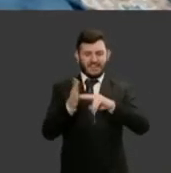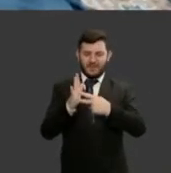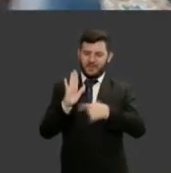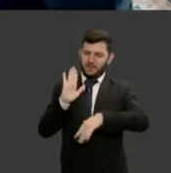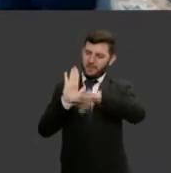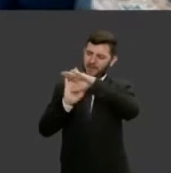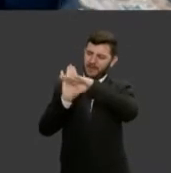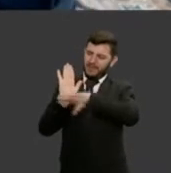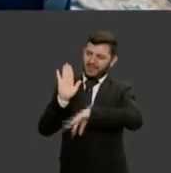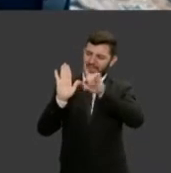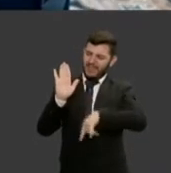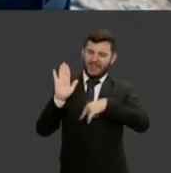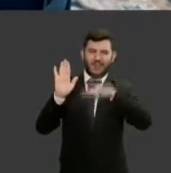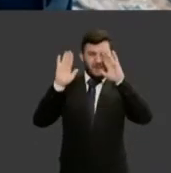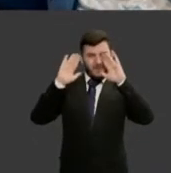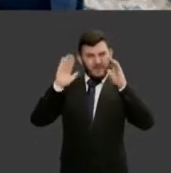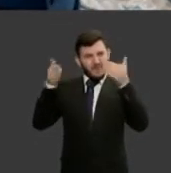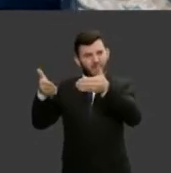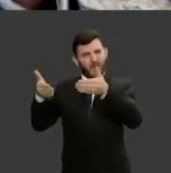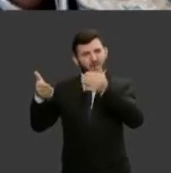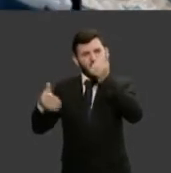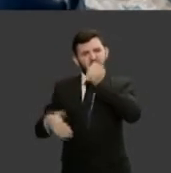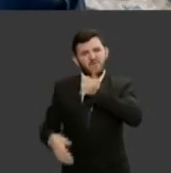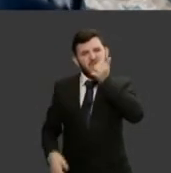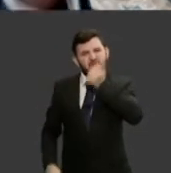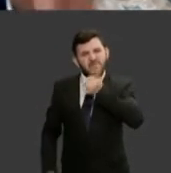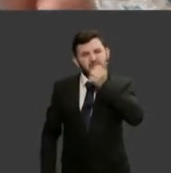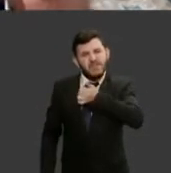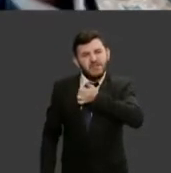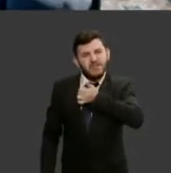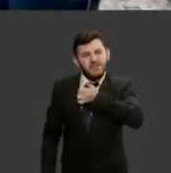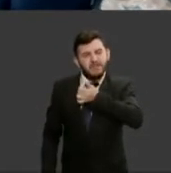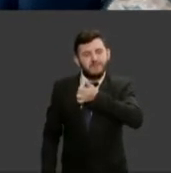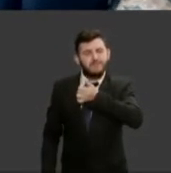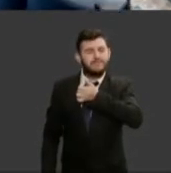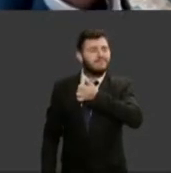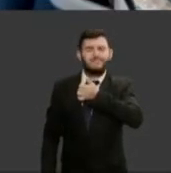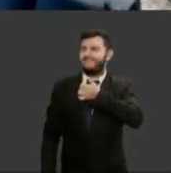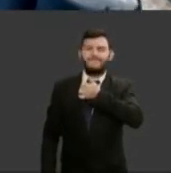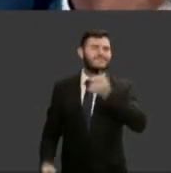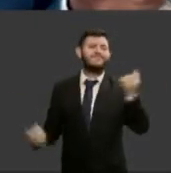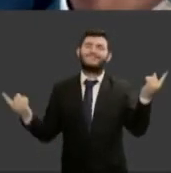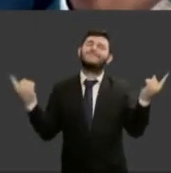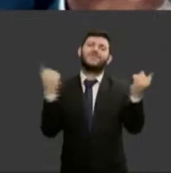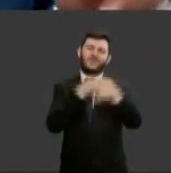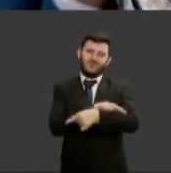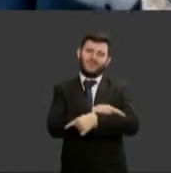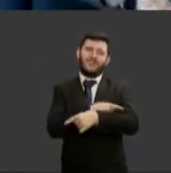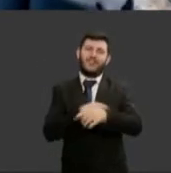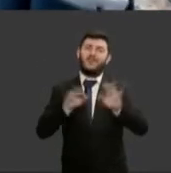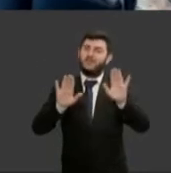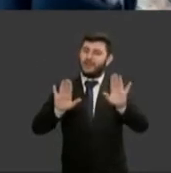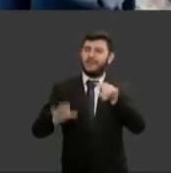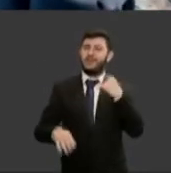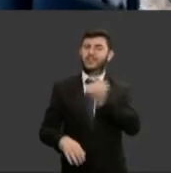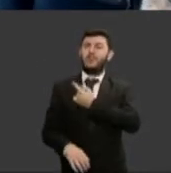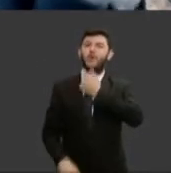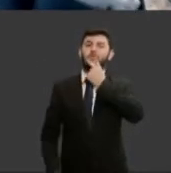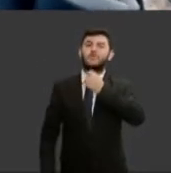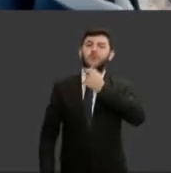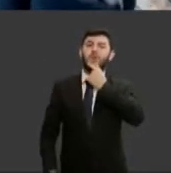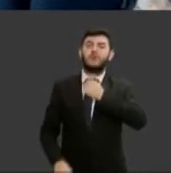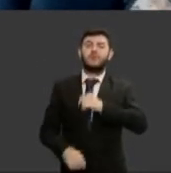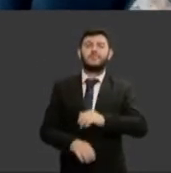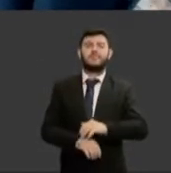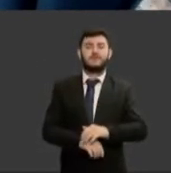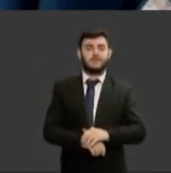feminina. Ao contrário, nós homens precisamos nos tornar parte do movimento global